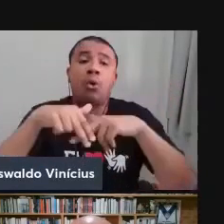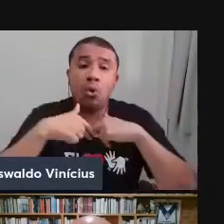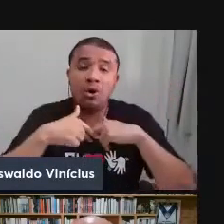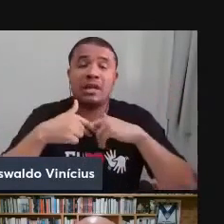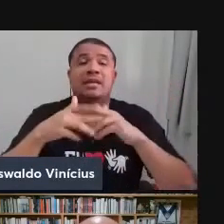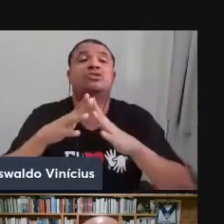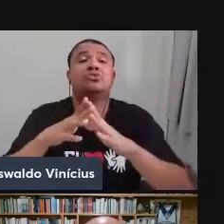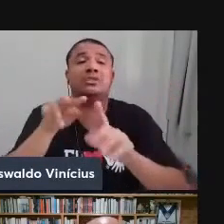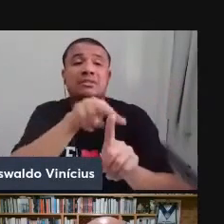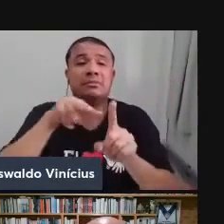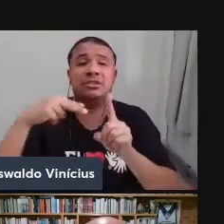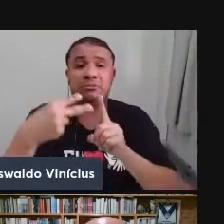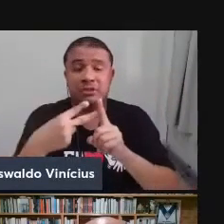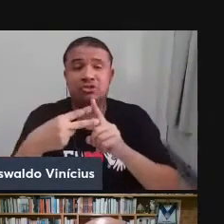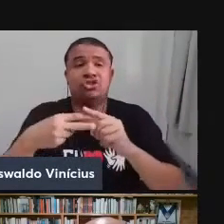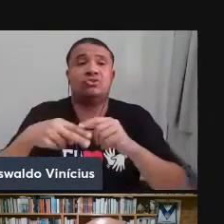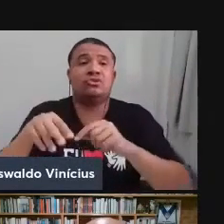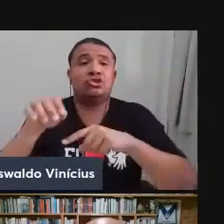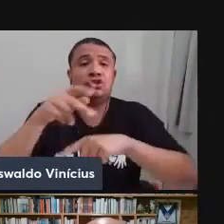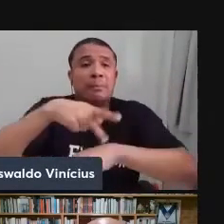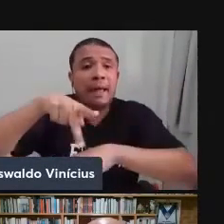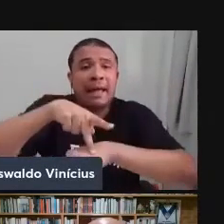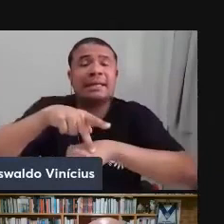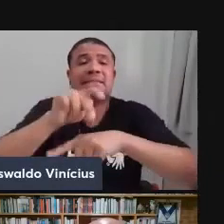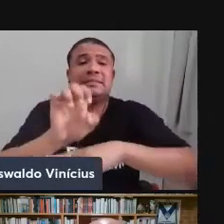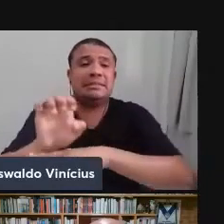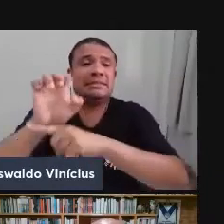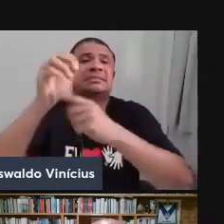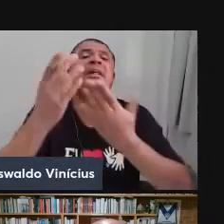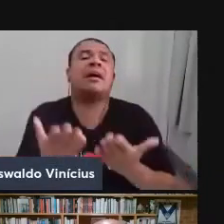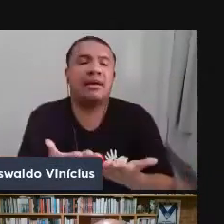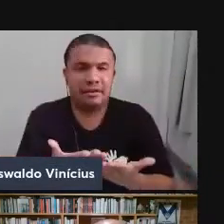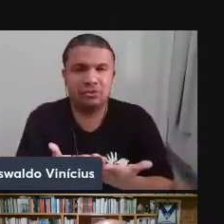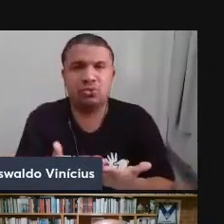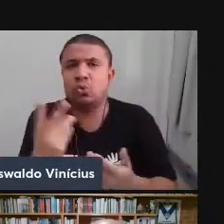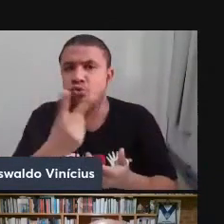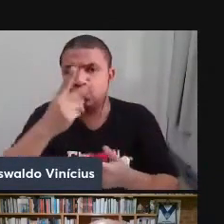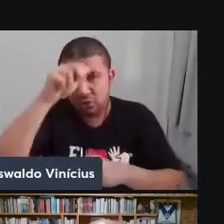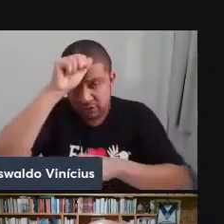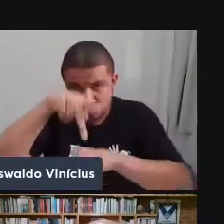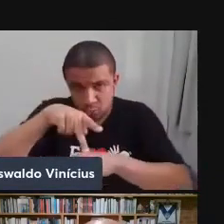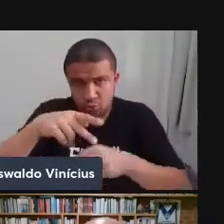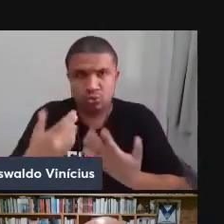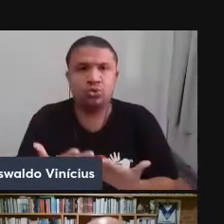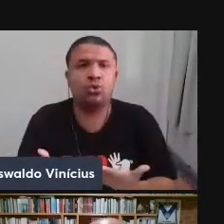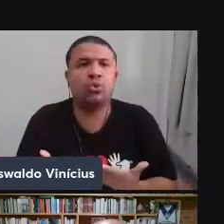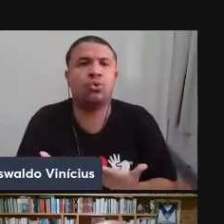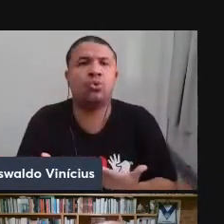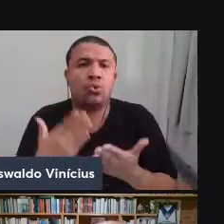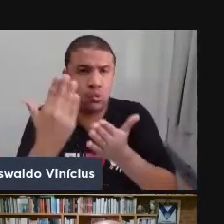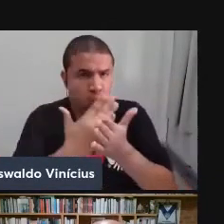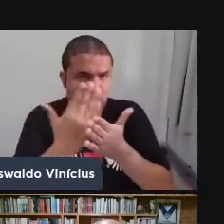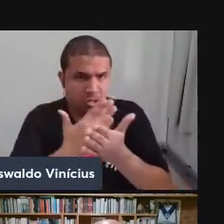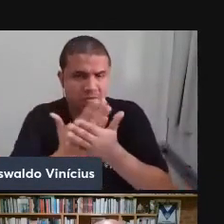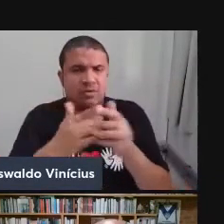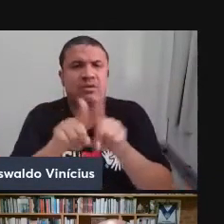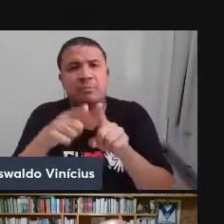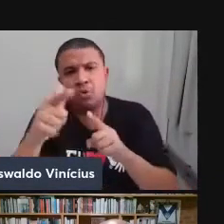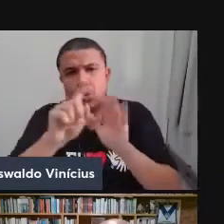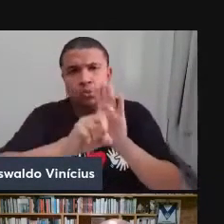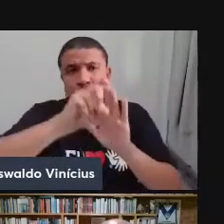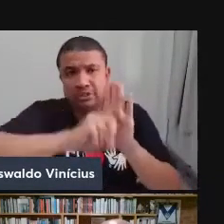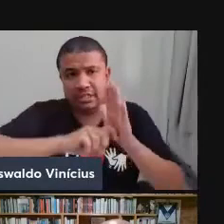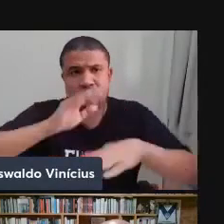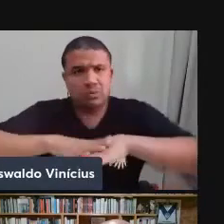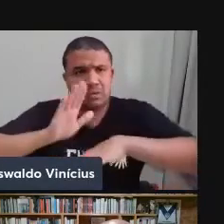do Estado, pensado pelo Deleuze e pelo Guattari, em O Antiédipo, mas também em outros textos